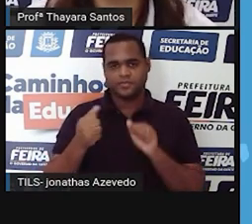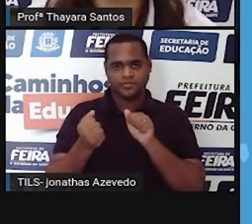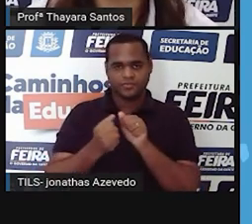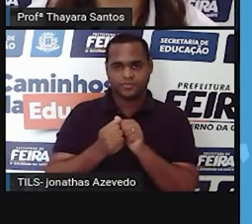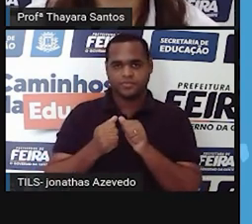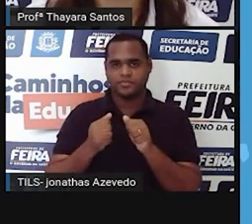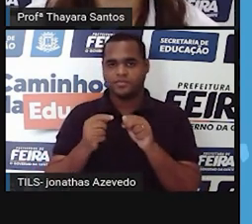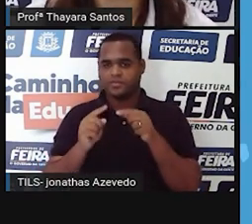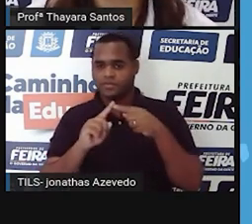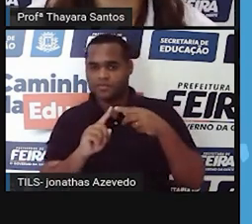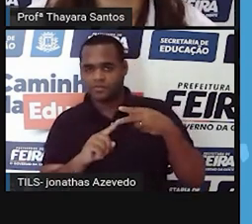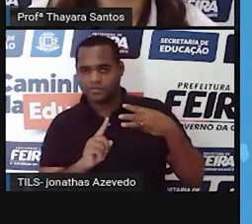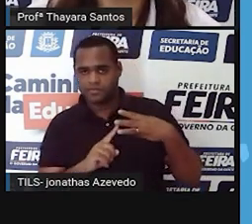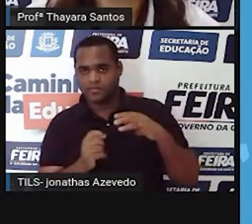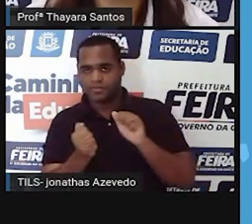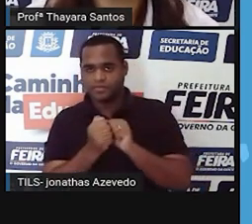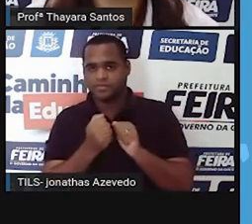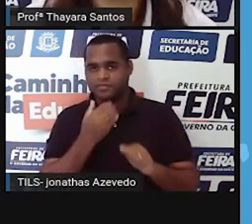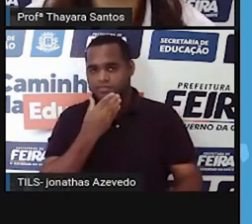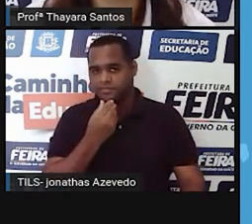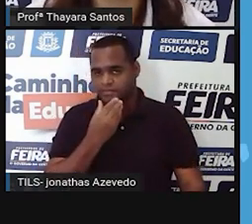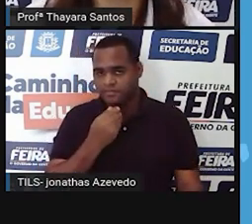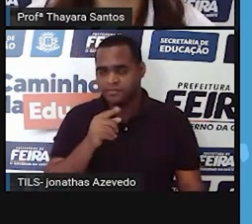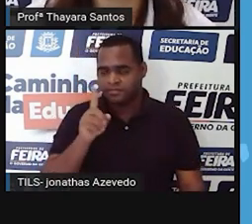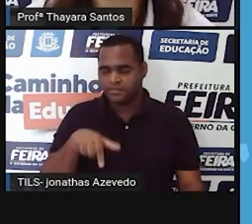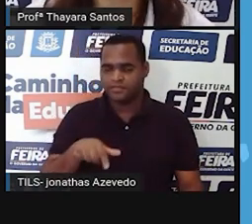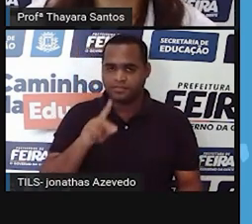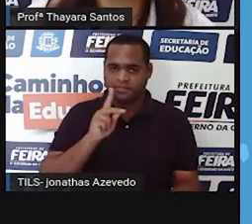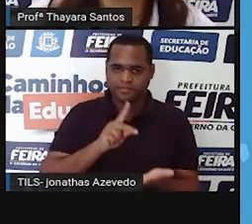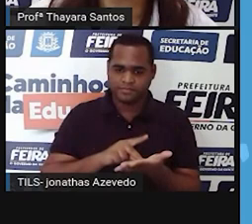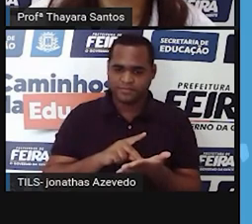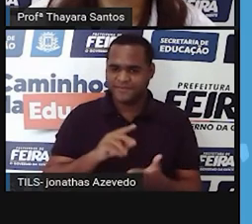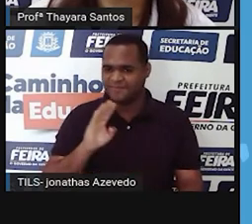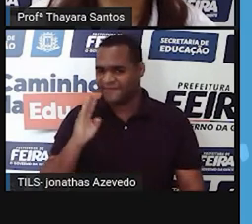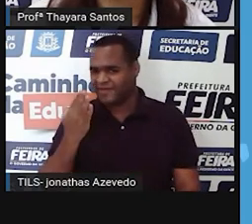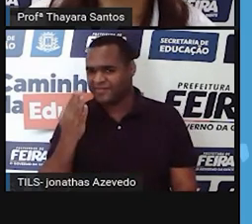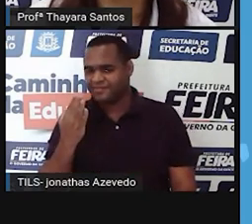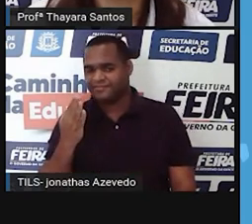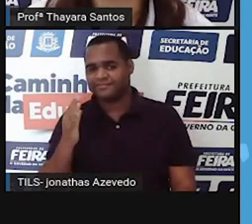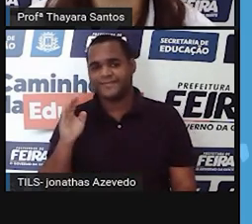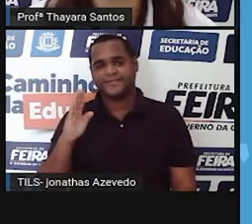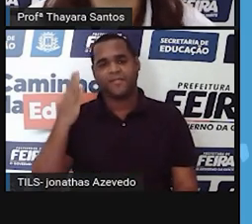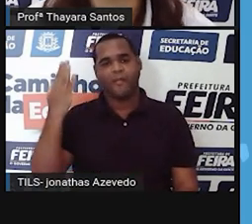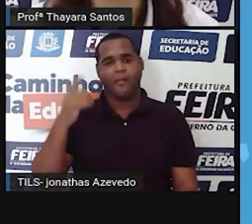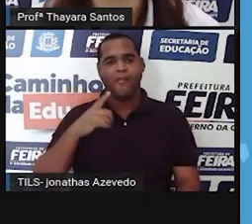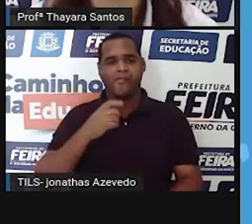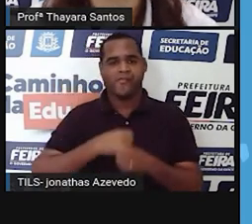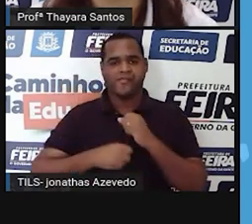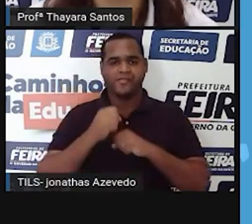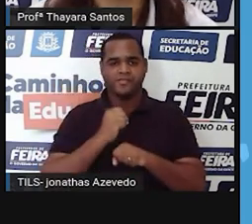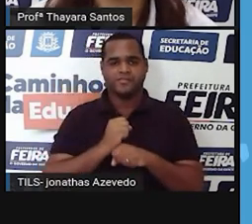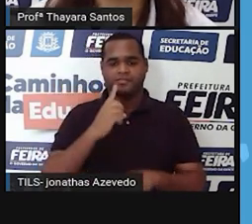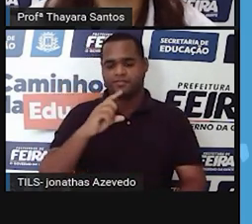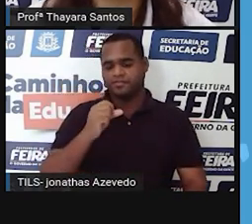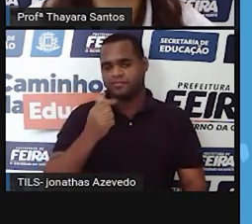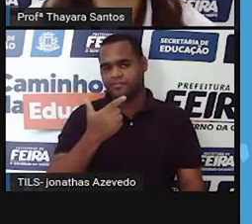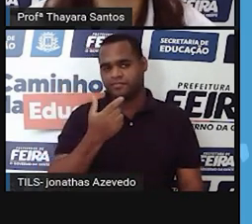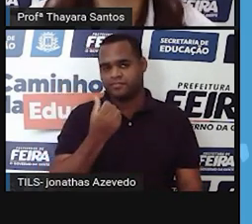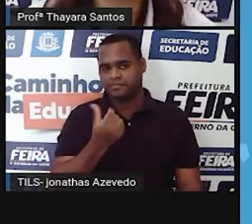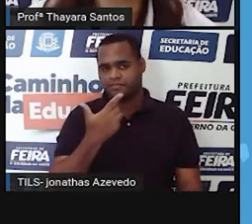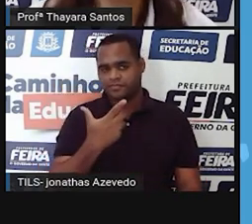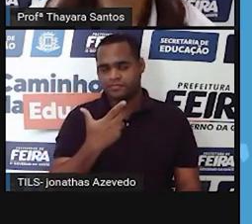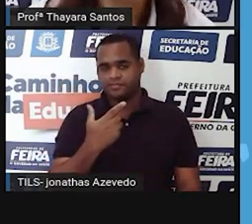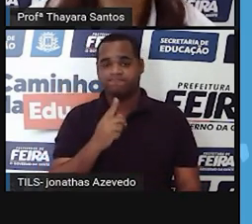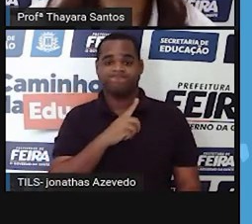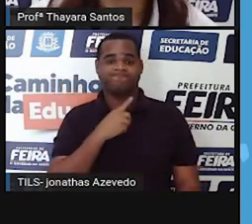Francis Crick e Maurice Wilkins. Essa afirmação, infelizmente, é falsa. Em 1962, a Rosalind